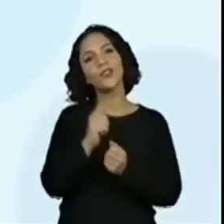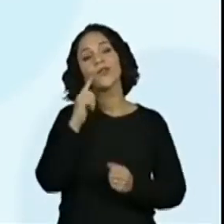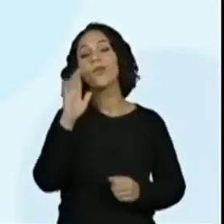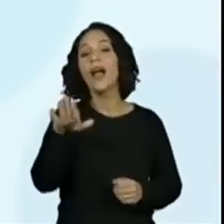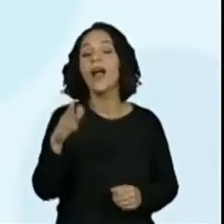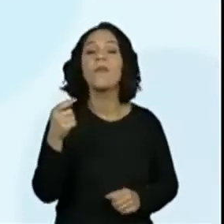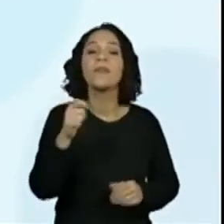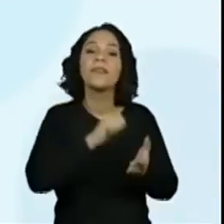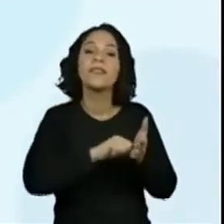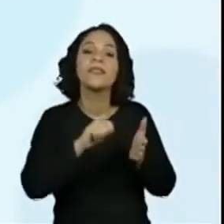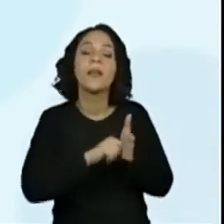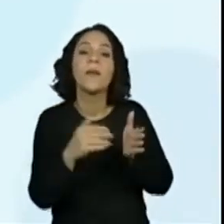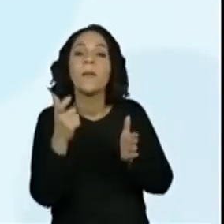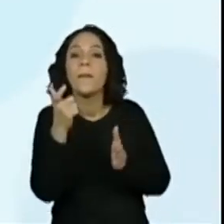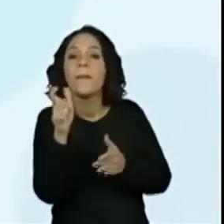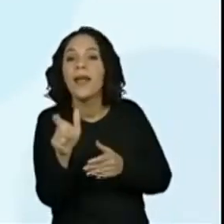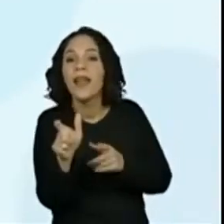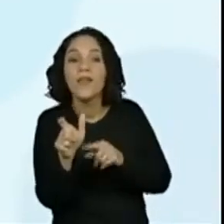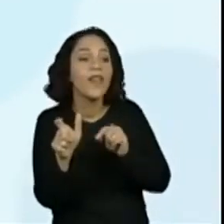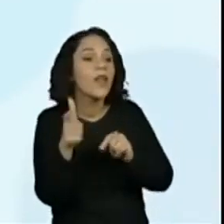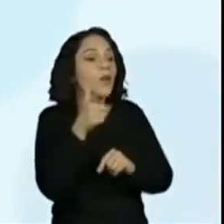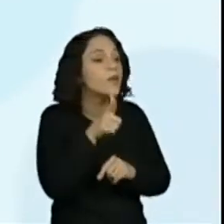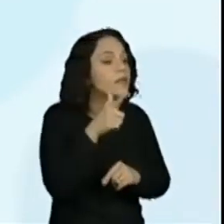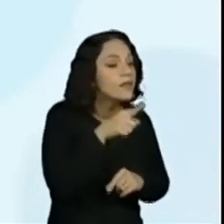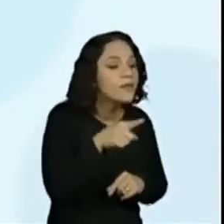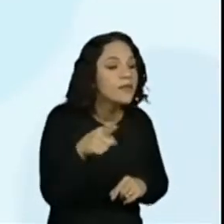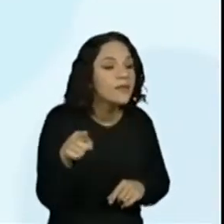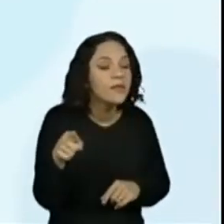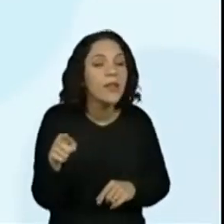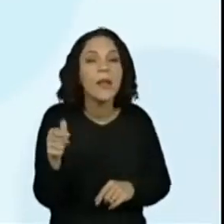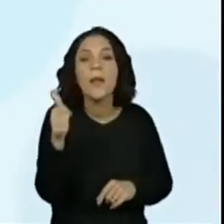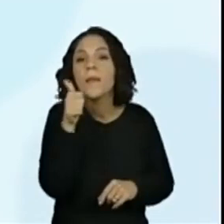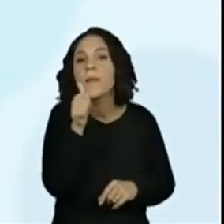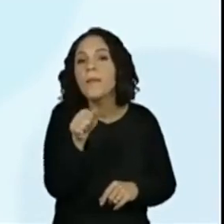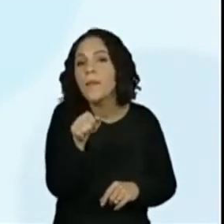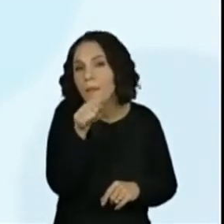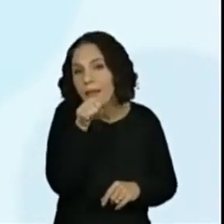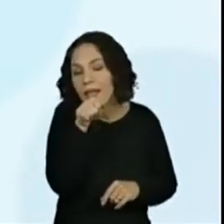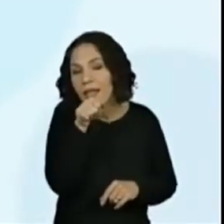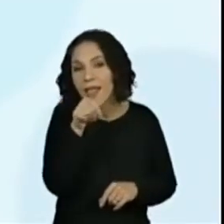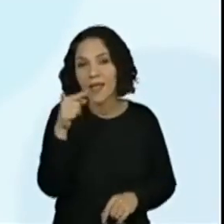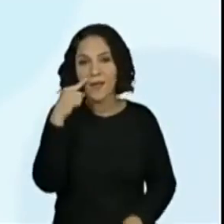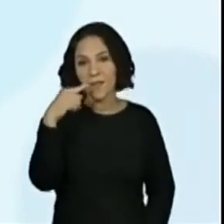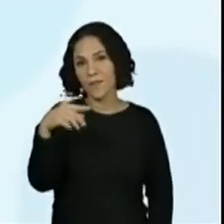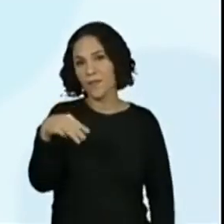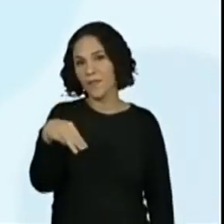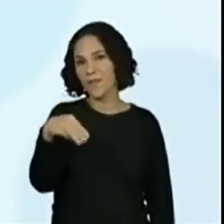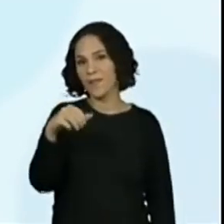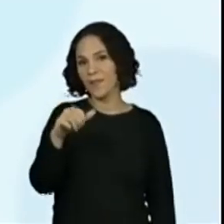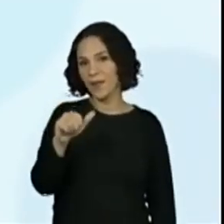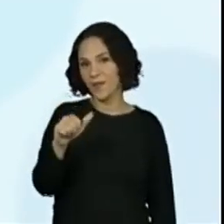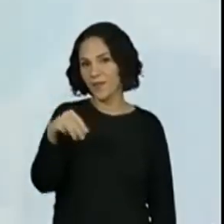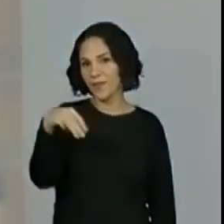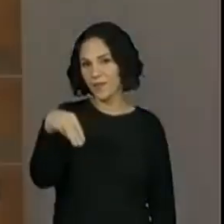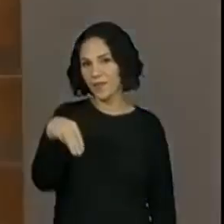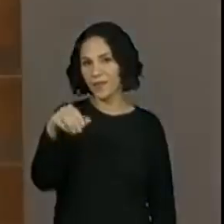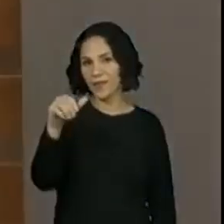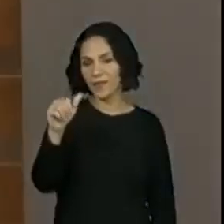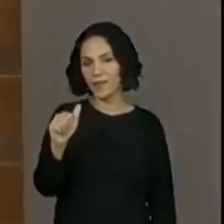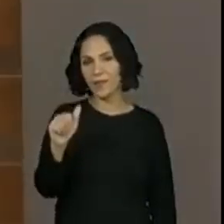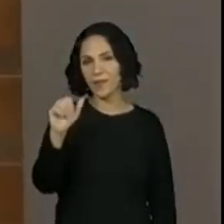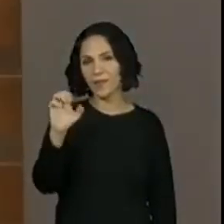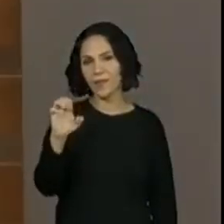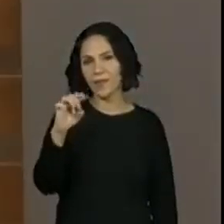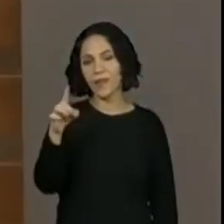eu preciso escrever a última palavra. Alguém conseguiu escrever mamãe? Mamãe. Aí apareceu o nosso amiguinho, aluninho aqui do nosso centro de mídias. E ele falou,